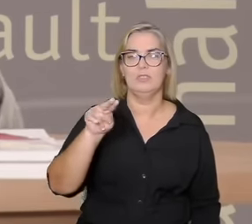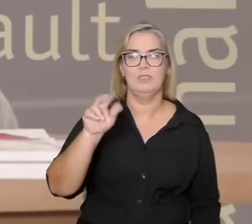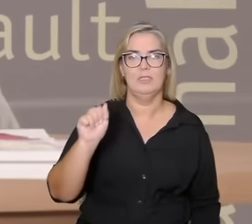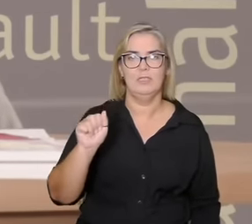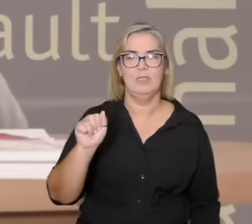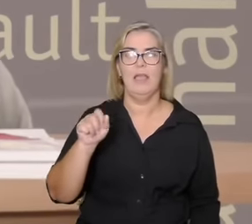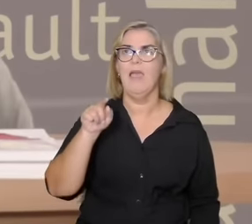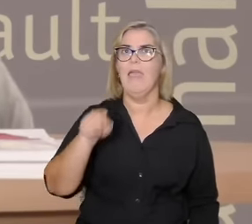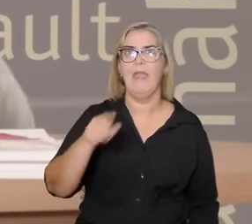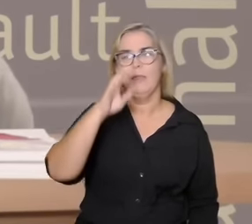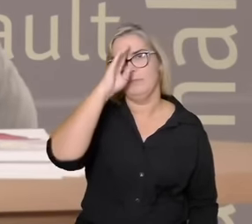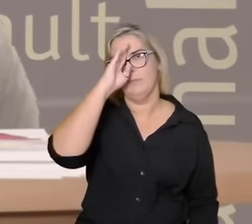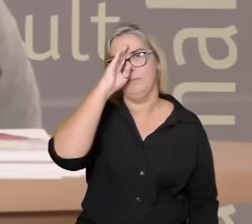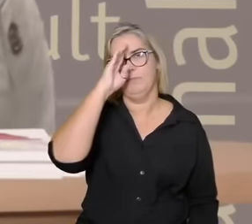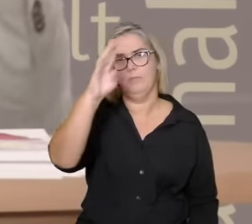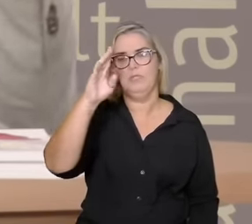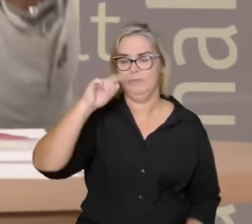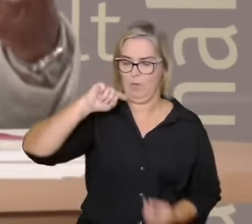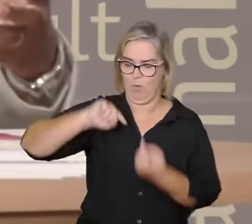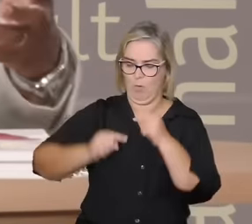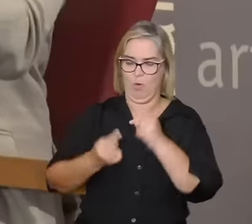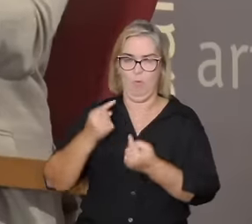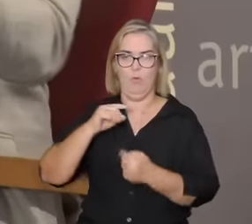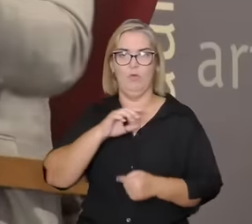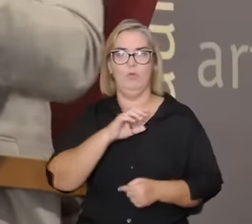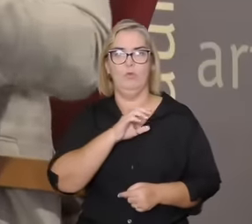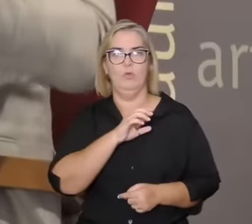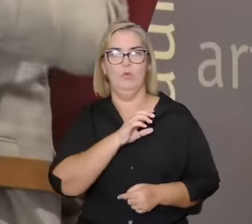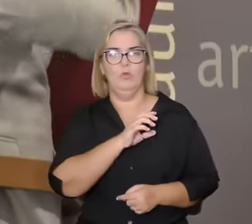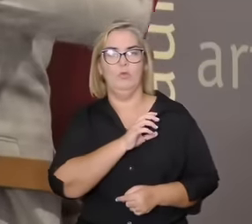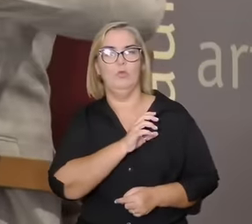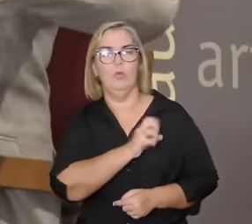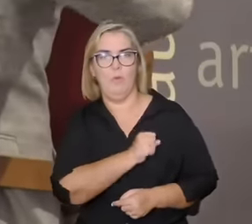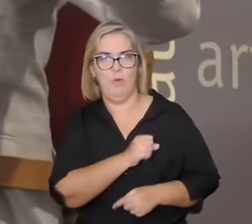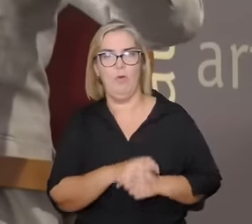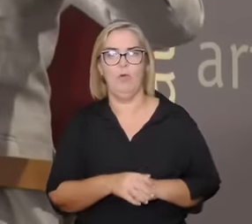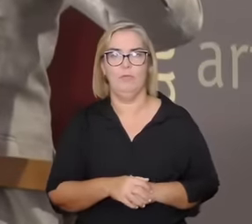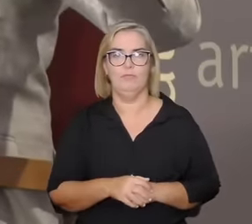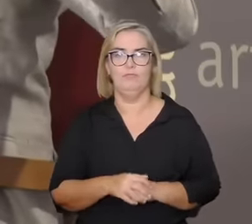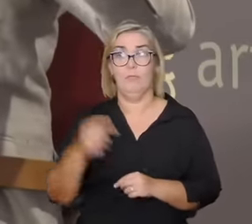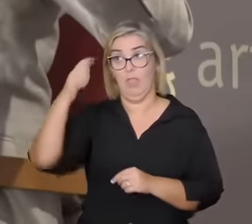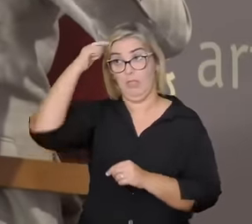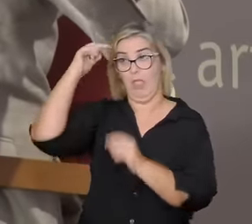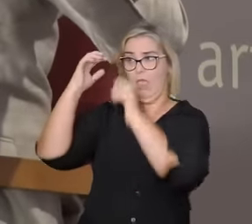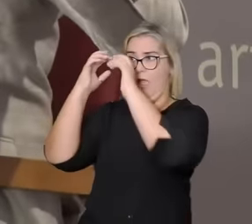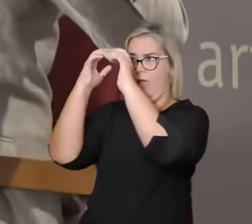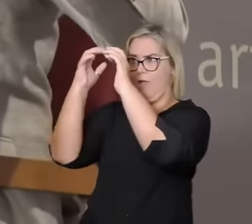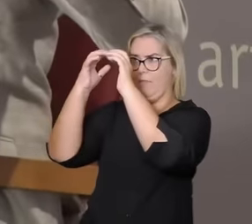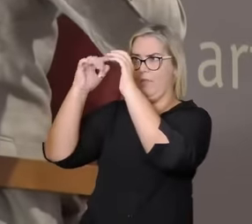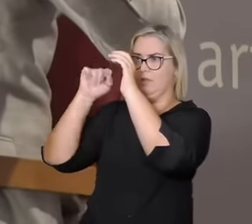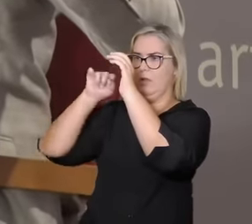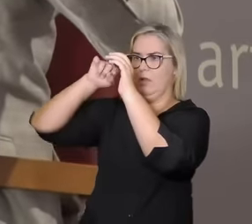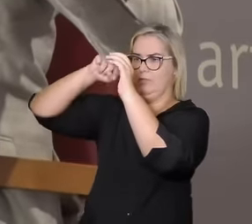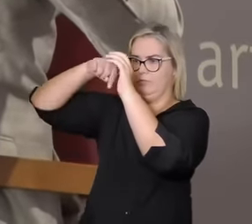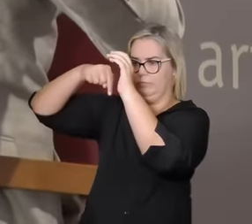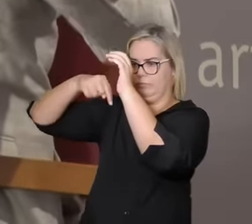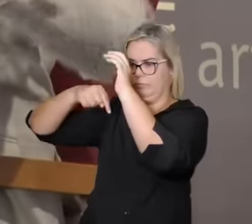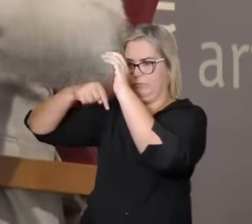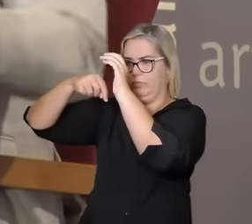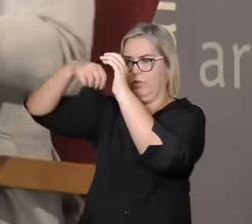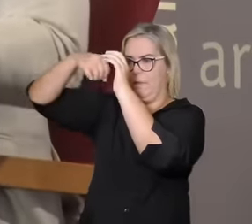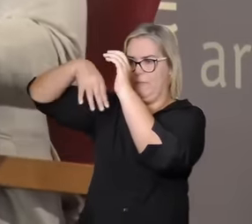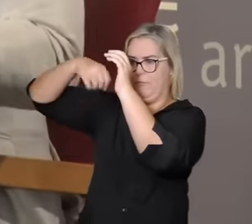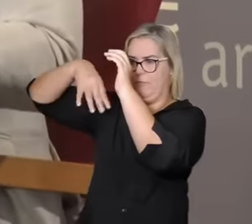apelidada ela é produzida no hipotálamo vai para a hipófase e distribui-se pelo corpo ocitocina